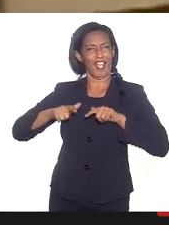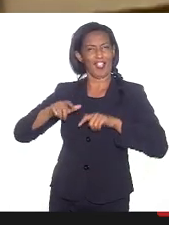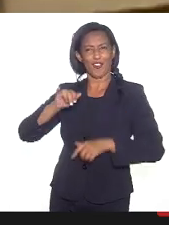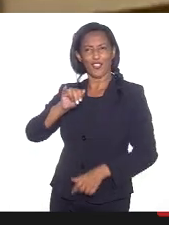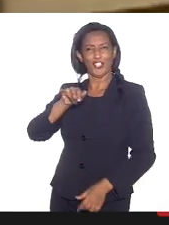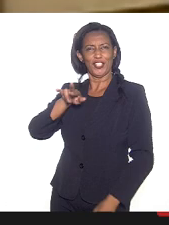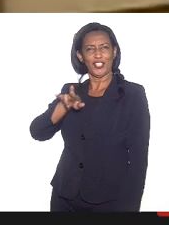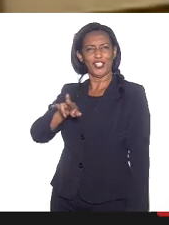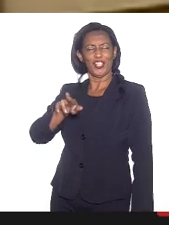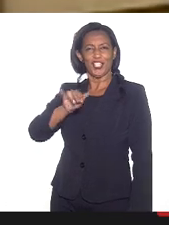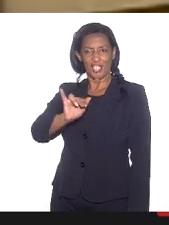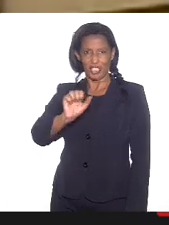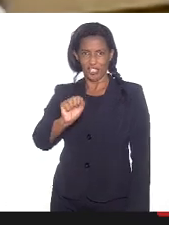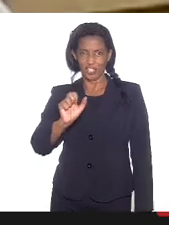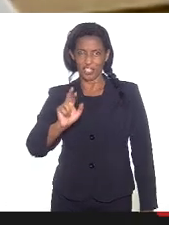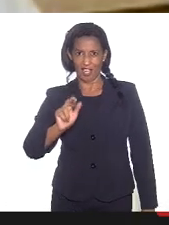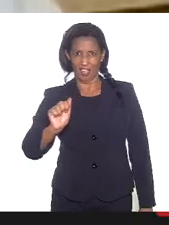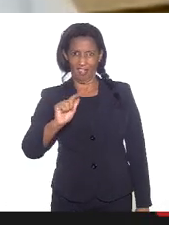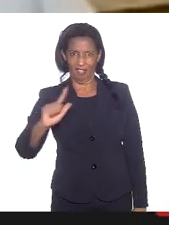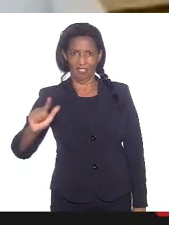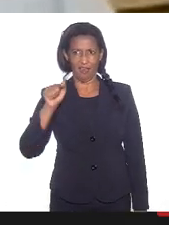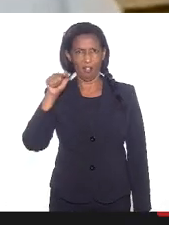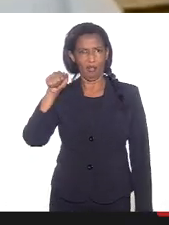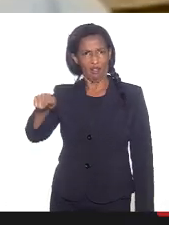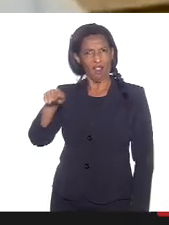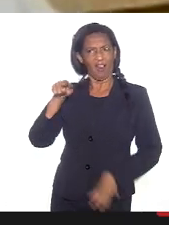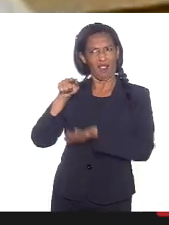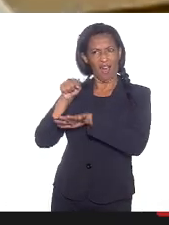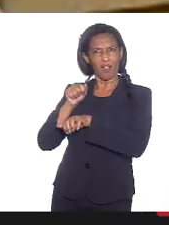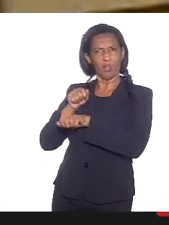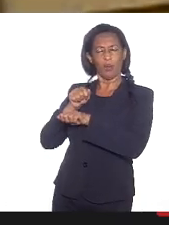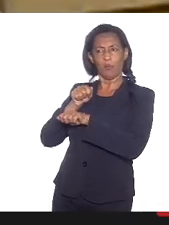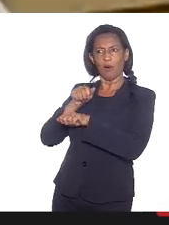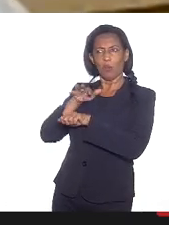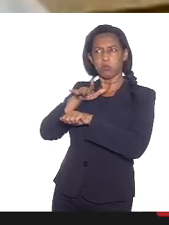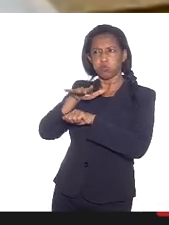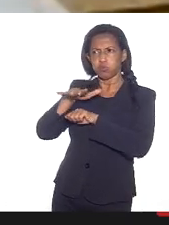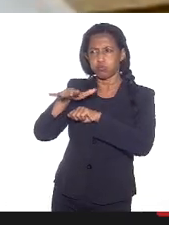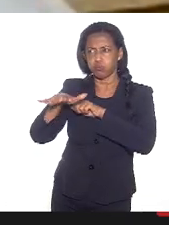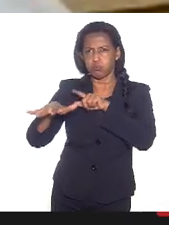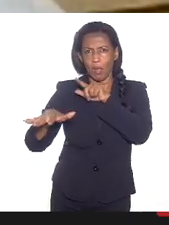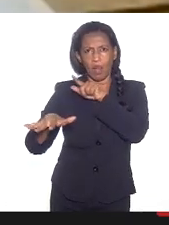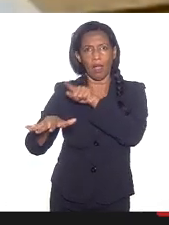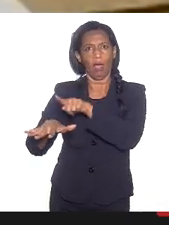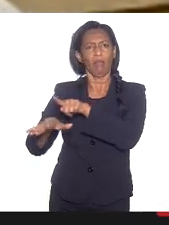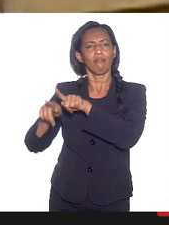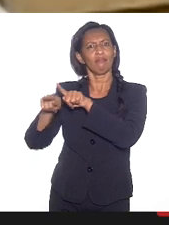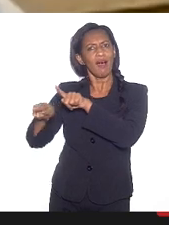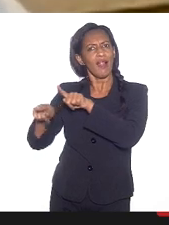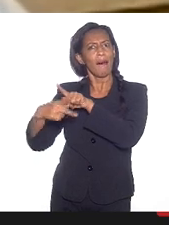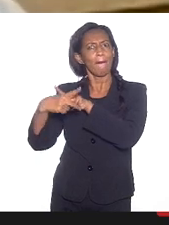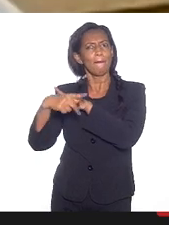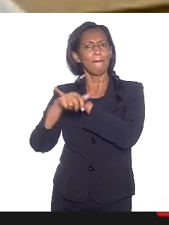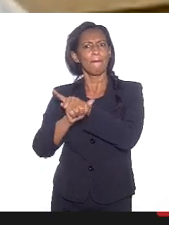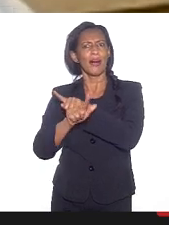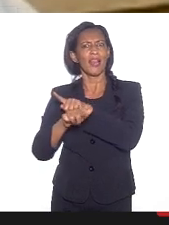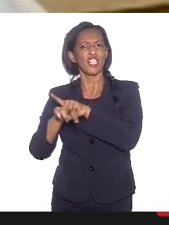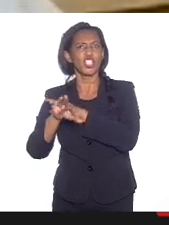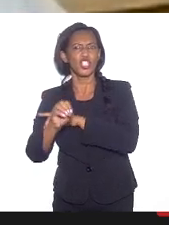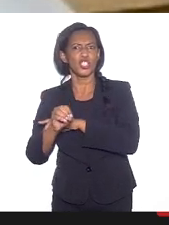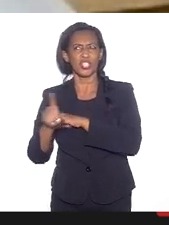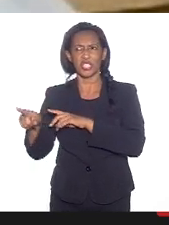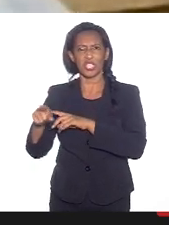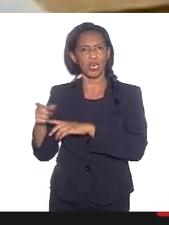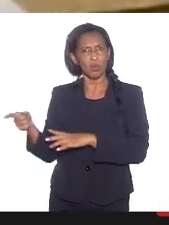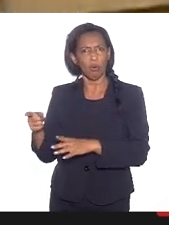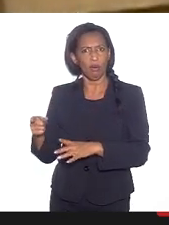etc., trabalha, por sinal, aquilo está entranhado no povo israelense e no povo palestino. É um negócio que é quase